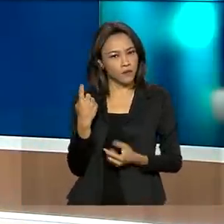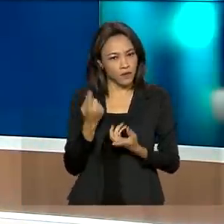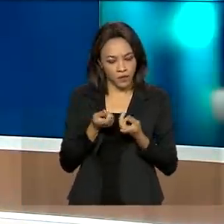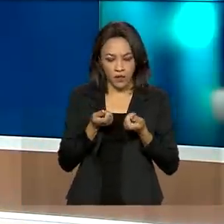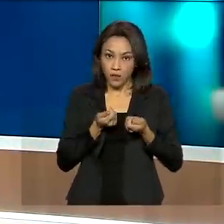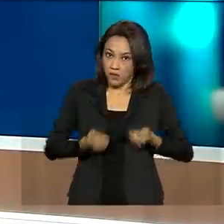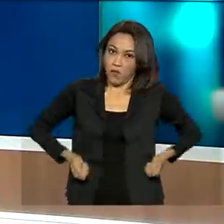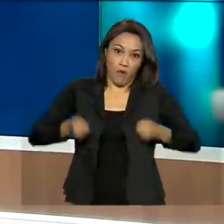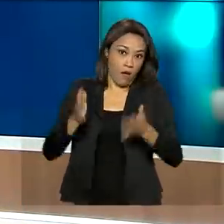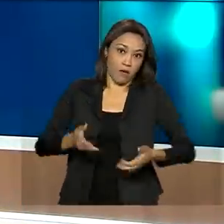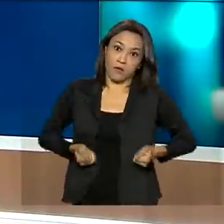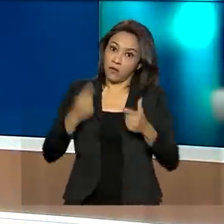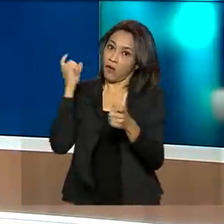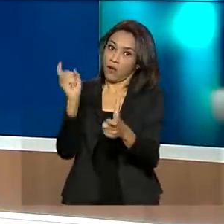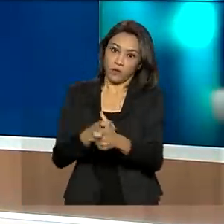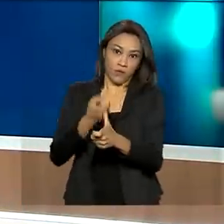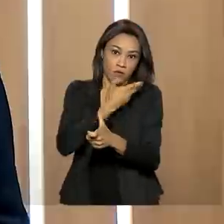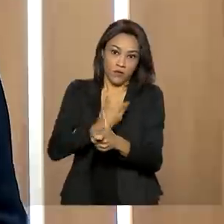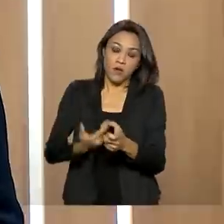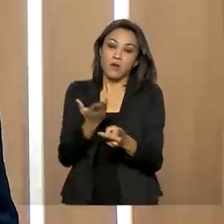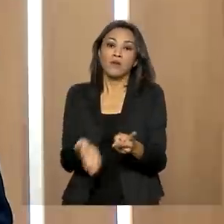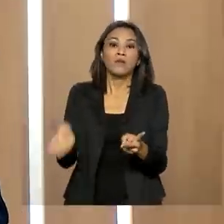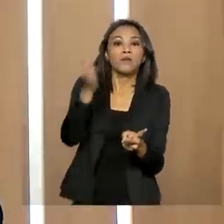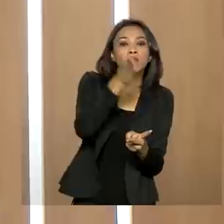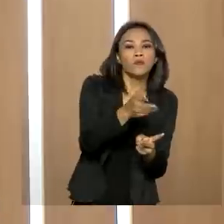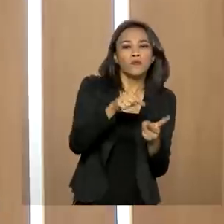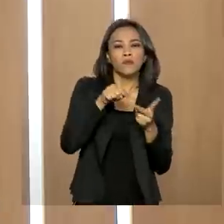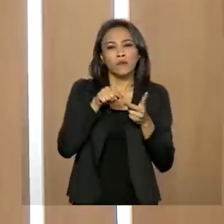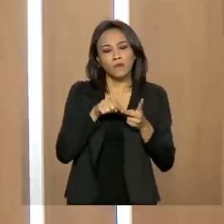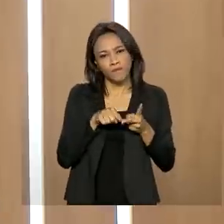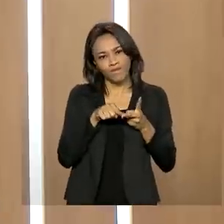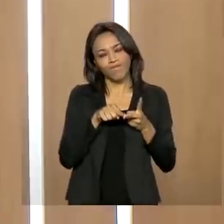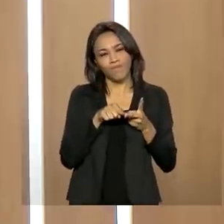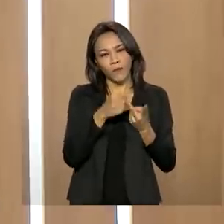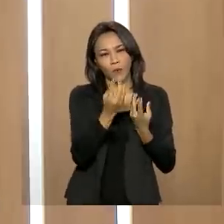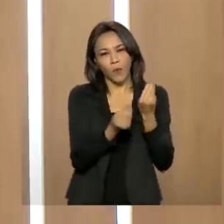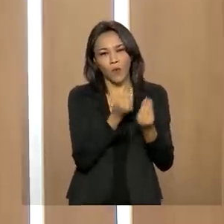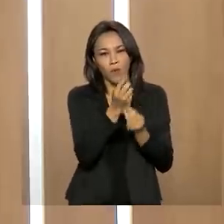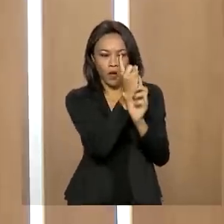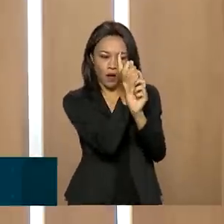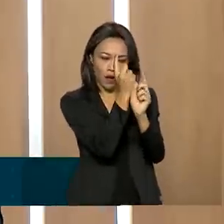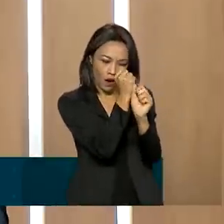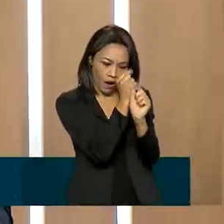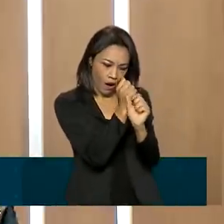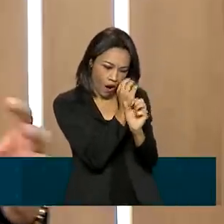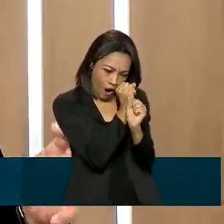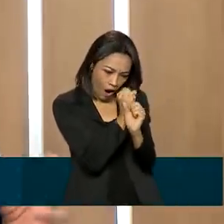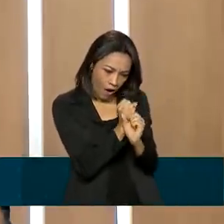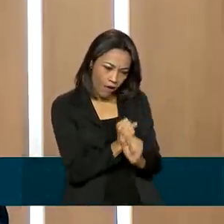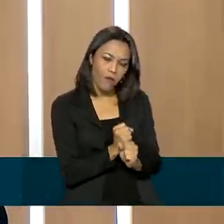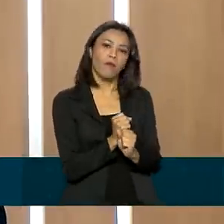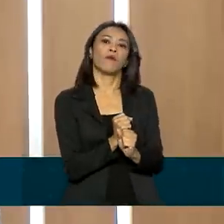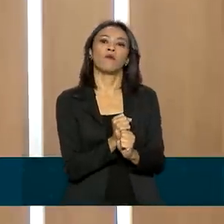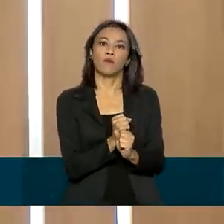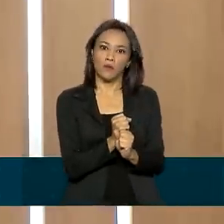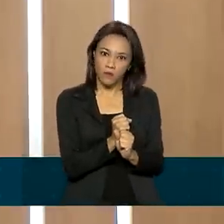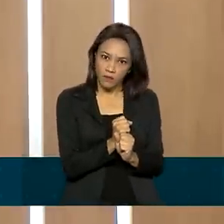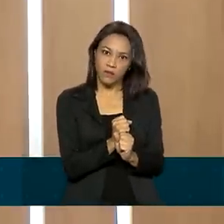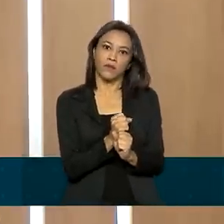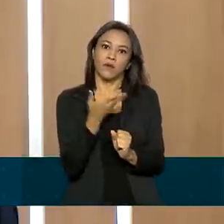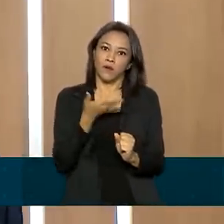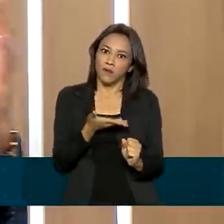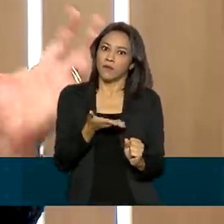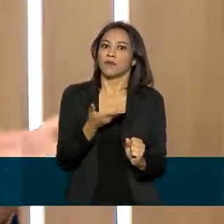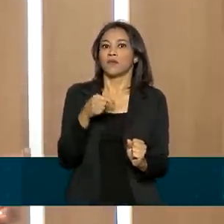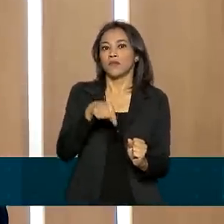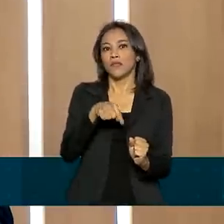gastar com precatórios, como também na mudança, na forma de calcular os gastos do governo para não eliminar a chamada regra de